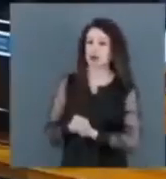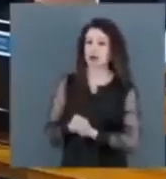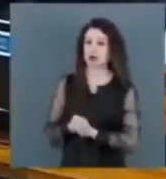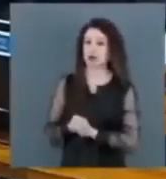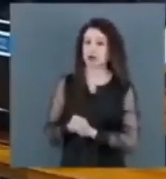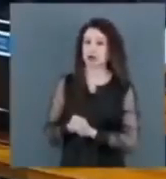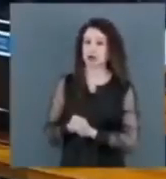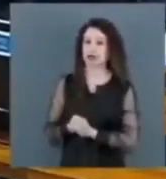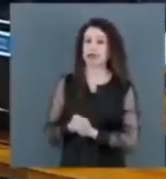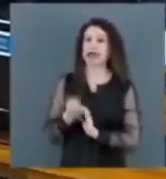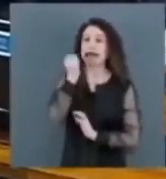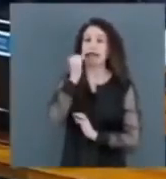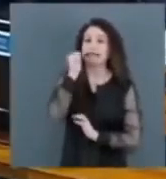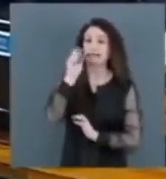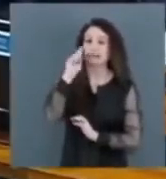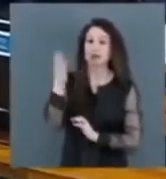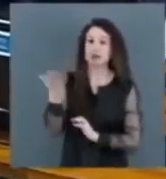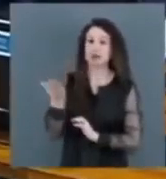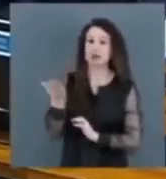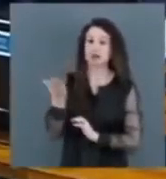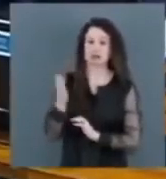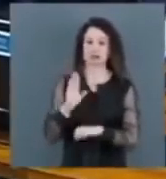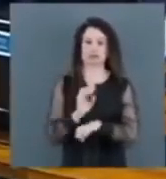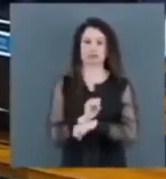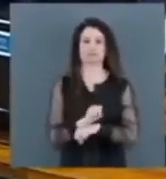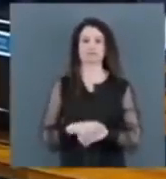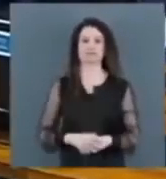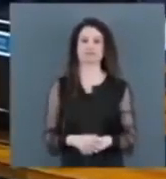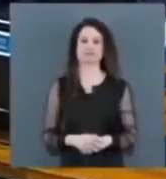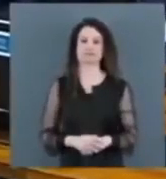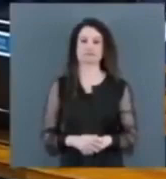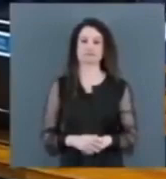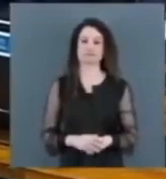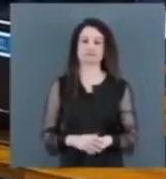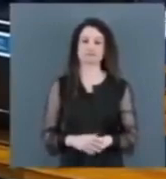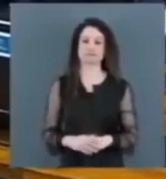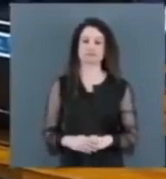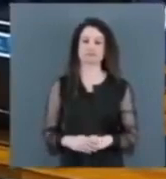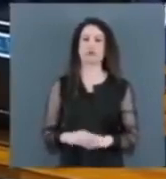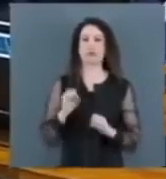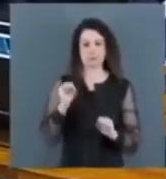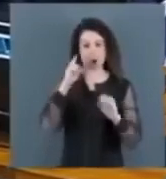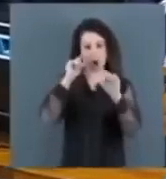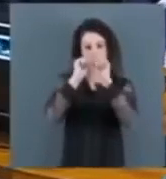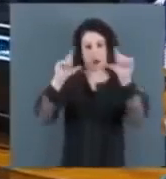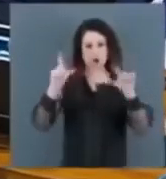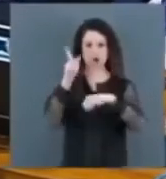Vamos garantir a palavra. Vai, Elisiane. Isso. Pode passar.